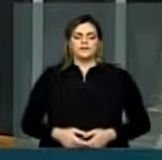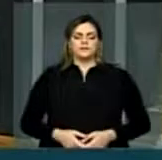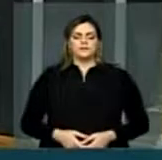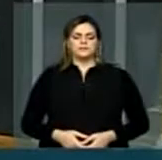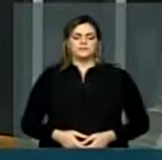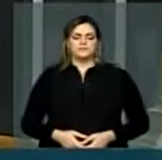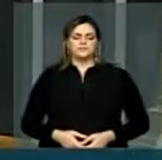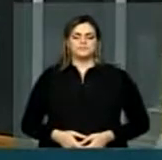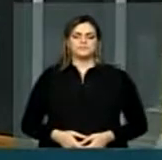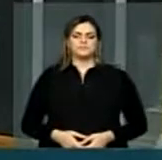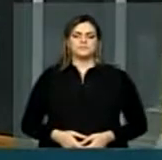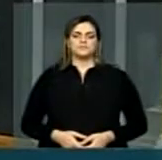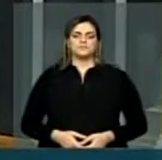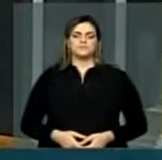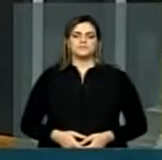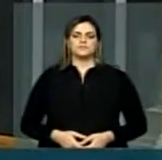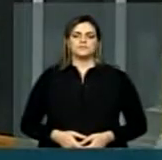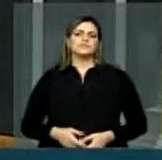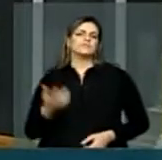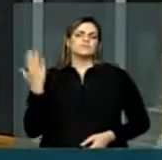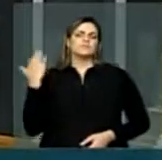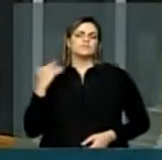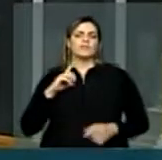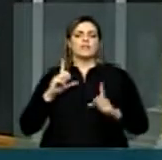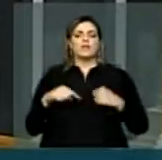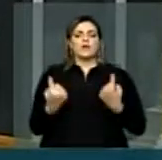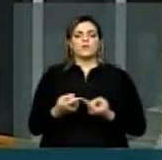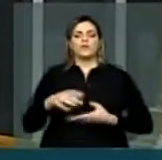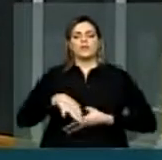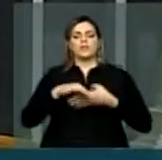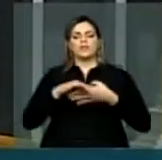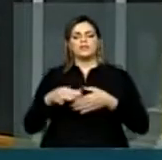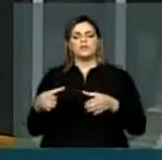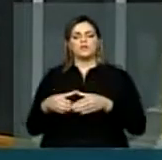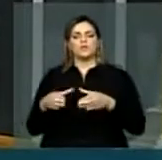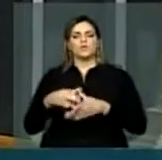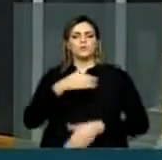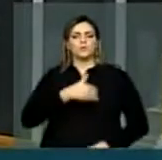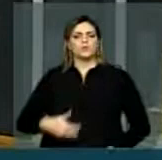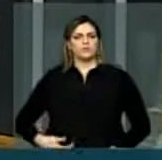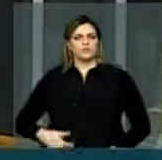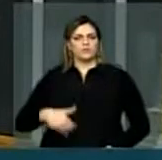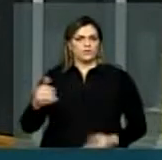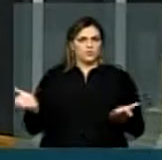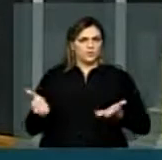depois da reunião dos líderes da bancada do governo na manhã de hoje,